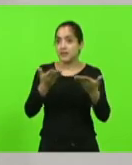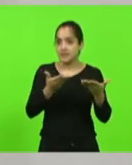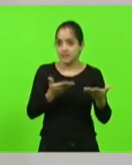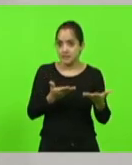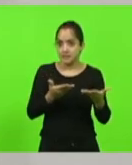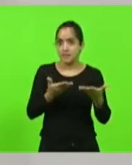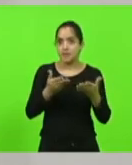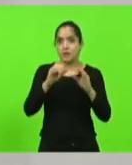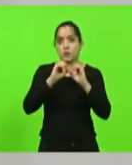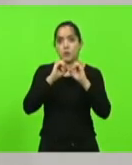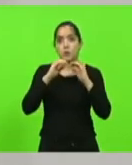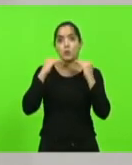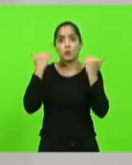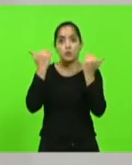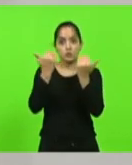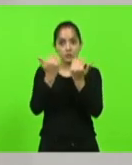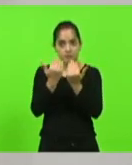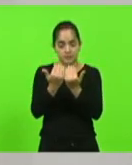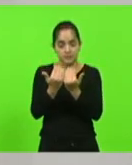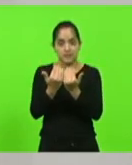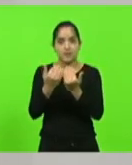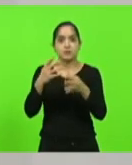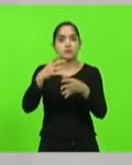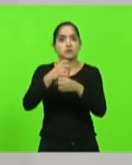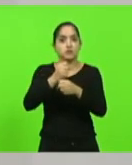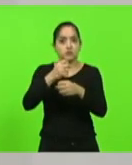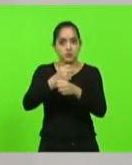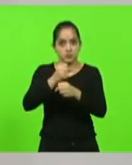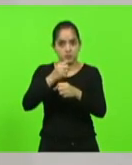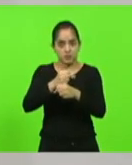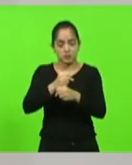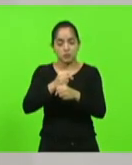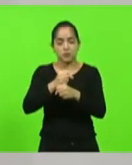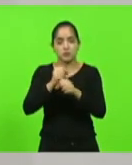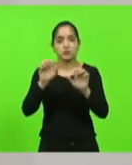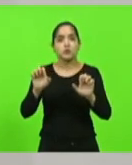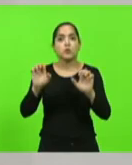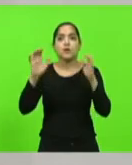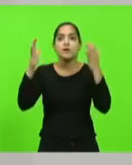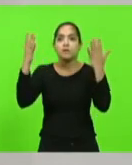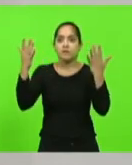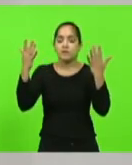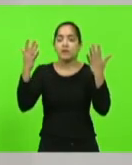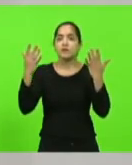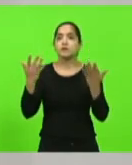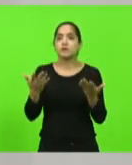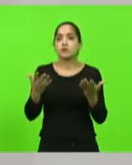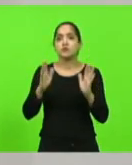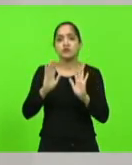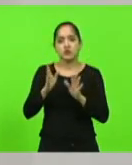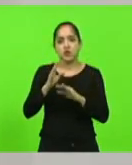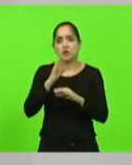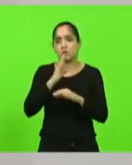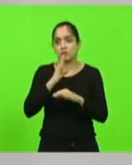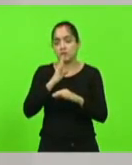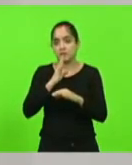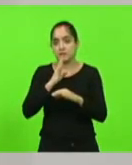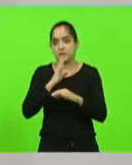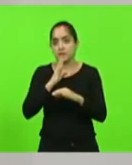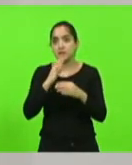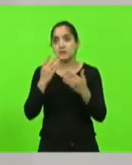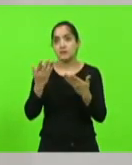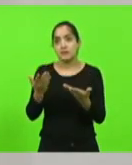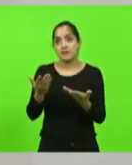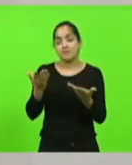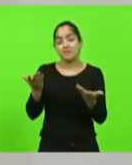Congresso Nacional dos Contadores, um evento fantástico. Eu tive a oportunidade de conhecer a estruturação, mas